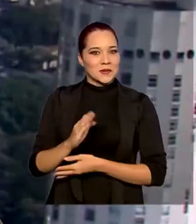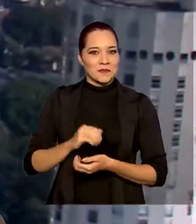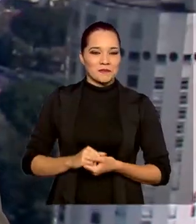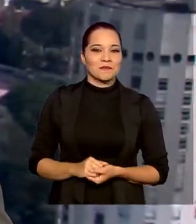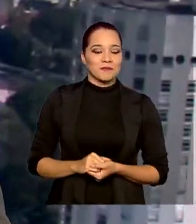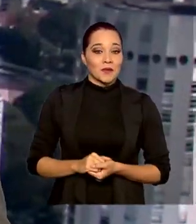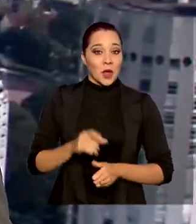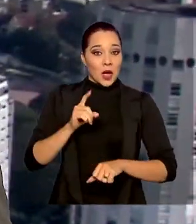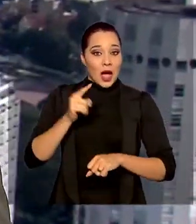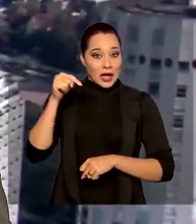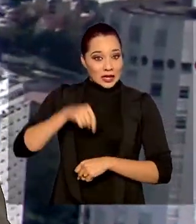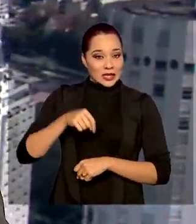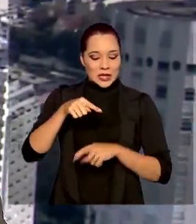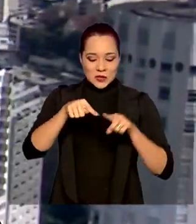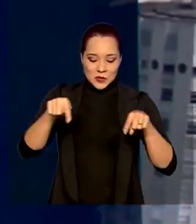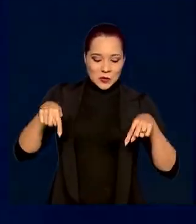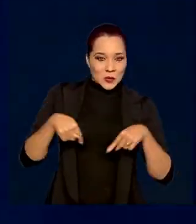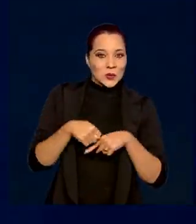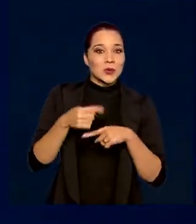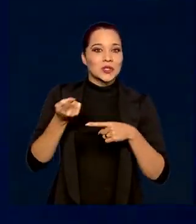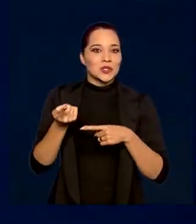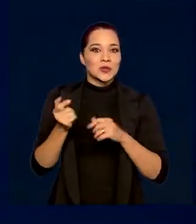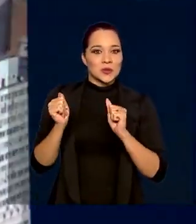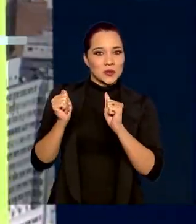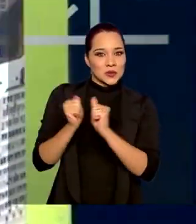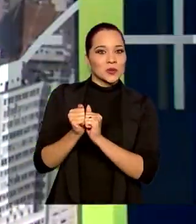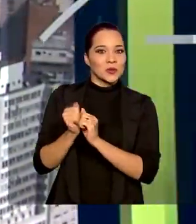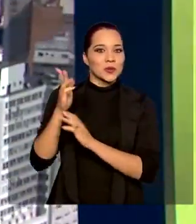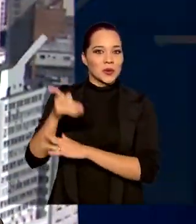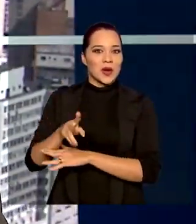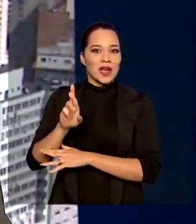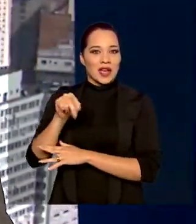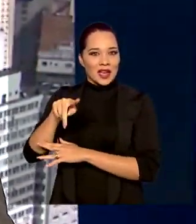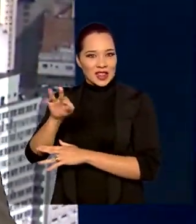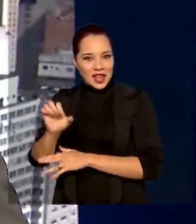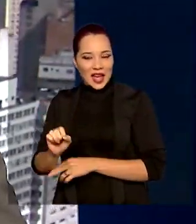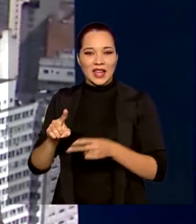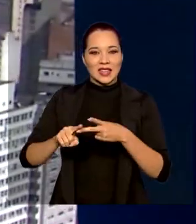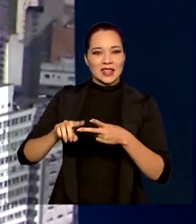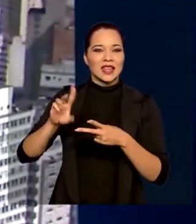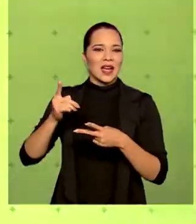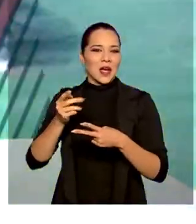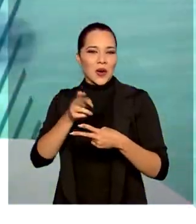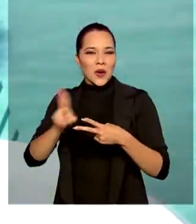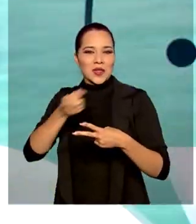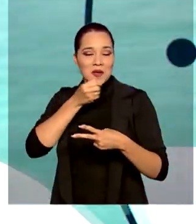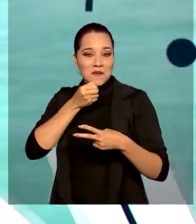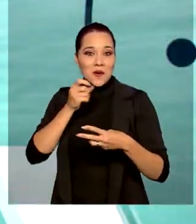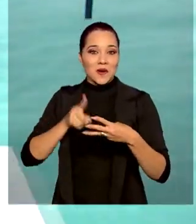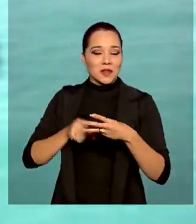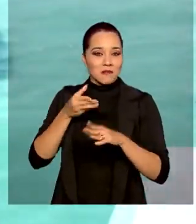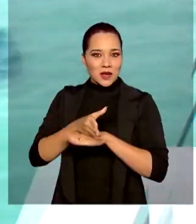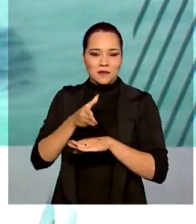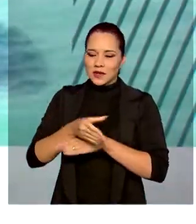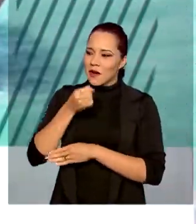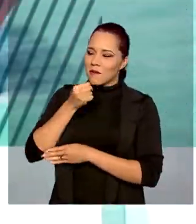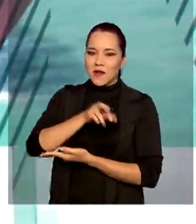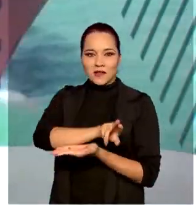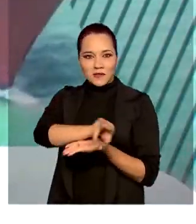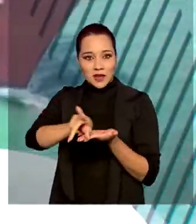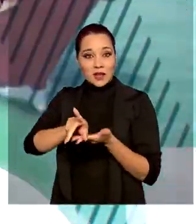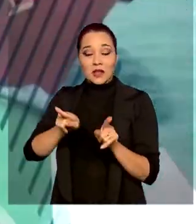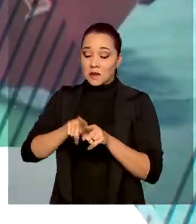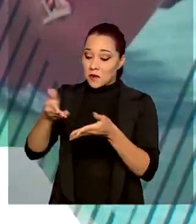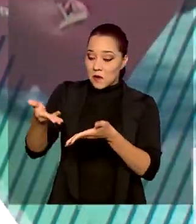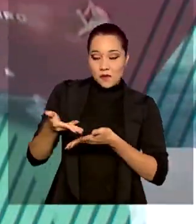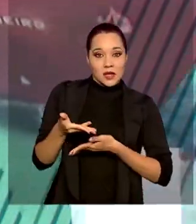Brasil. Aqui no estúdio, sob o comando da Renata Cursini e Catiúcia Neri e a participação dos nossos repórteres, além de